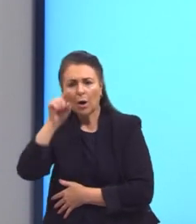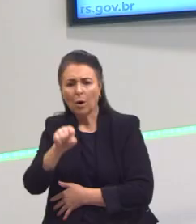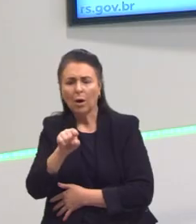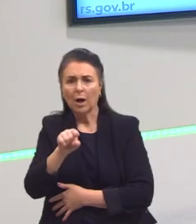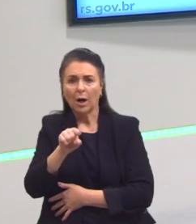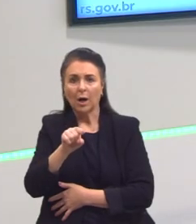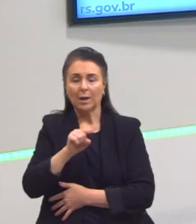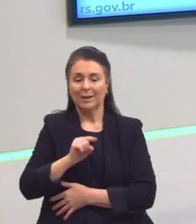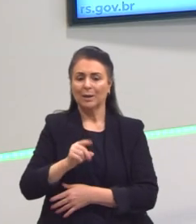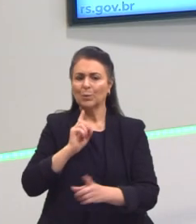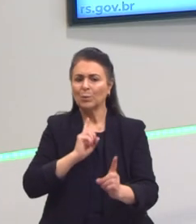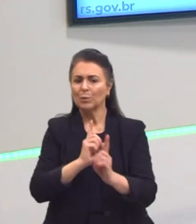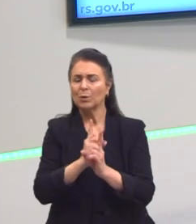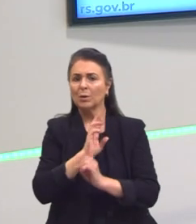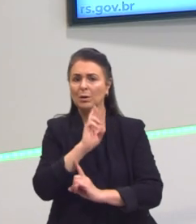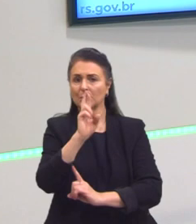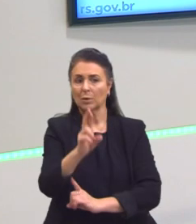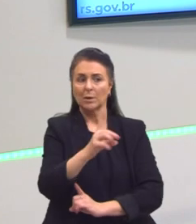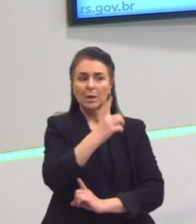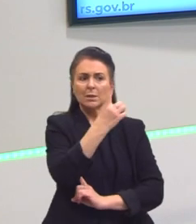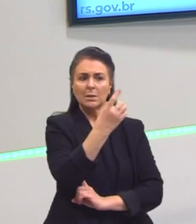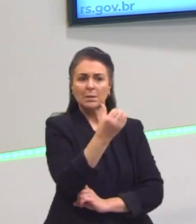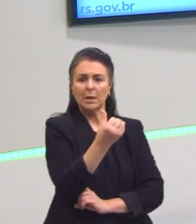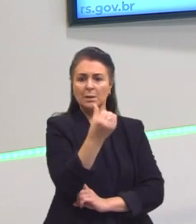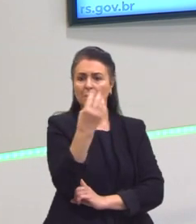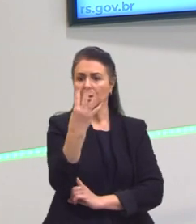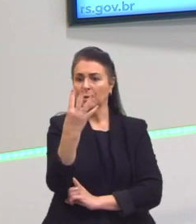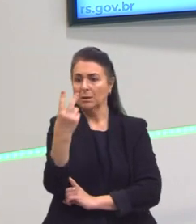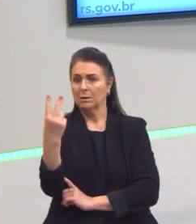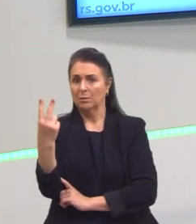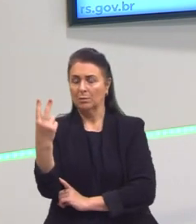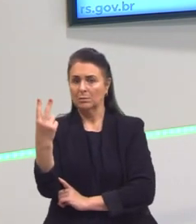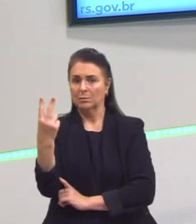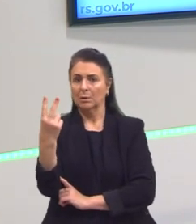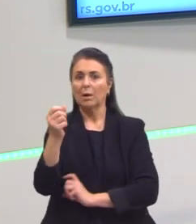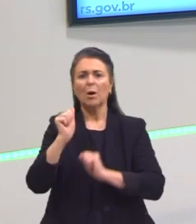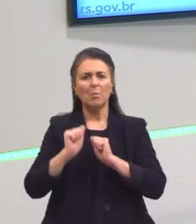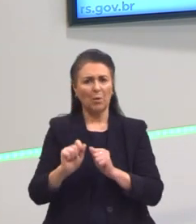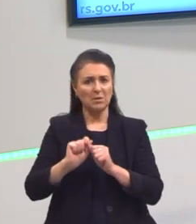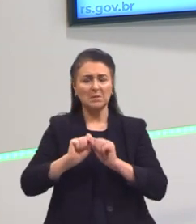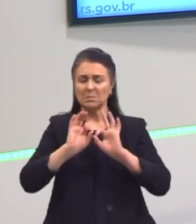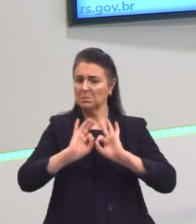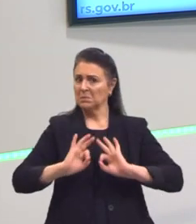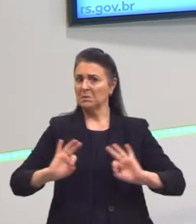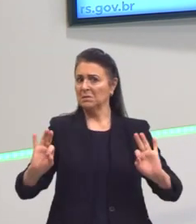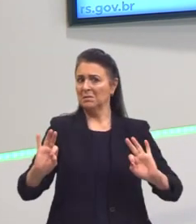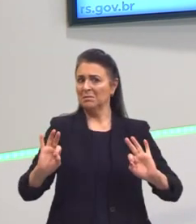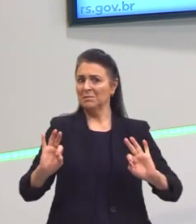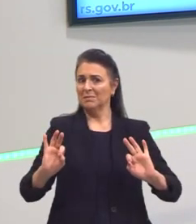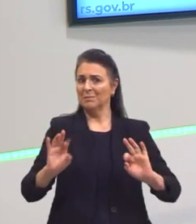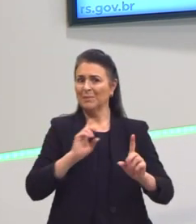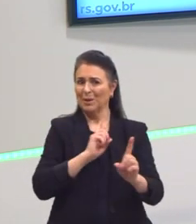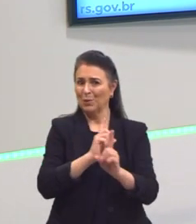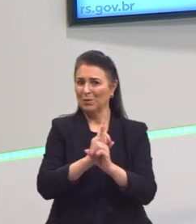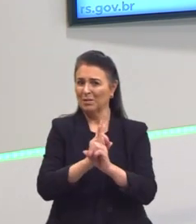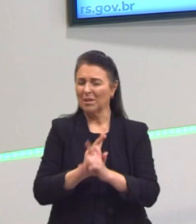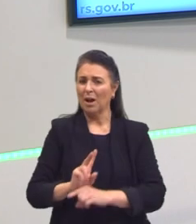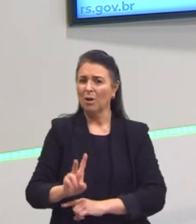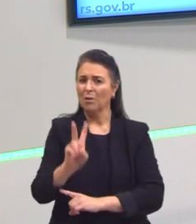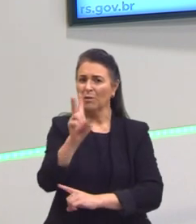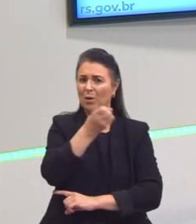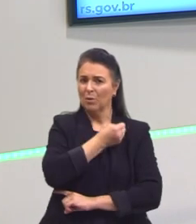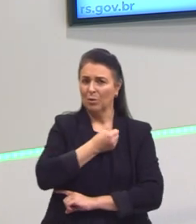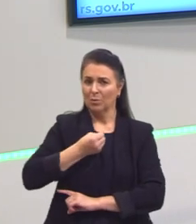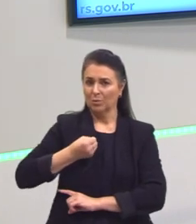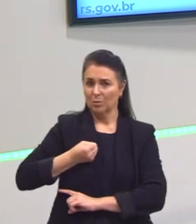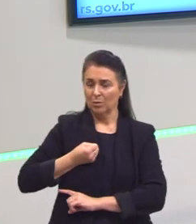a gente chegou ali na resposta, 16 para 42, Ah, dá para simplificar aquele valor, né? E eu comentei com você,